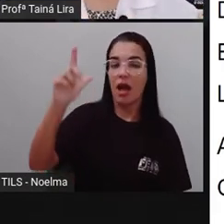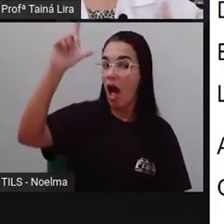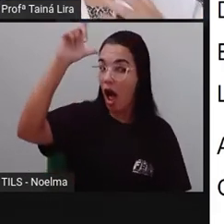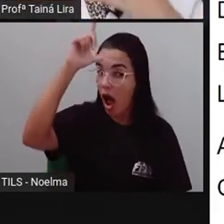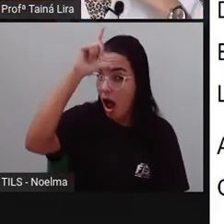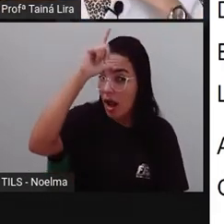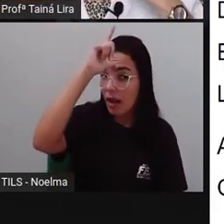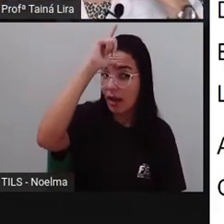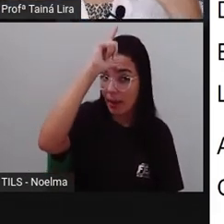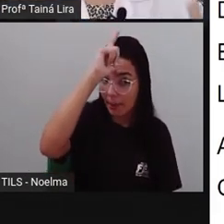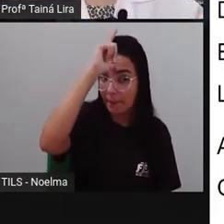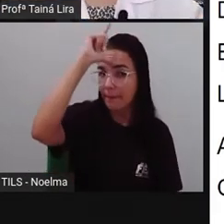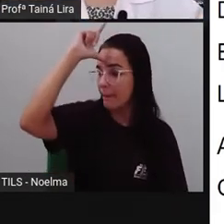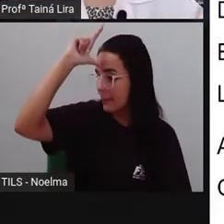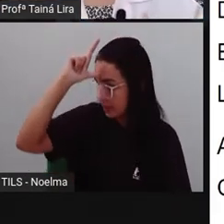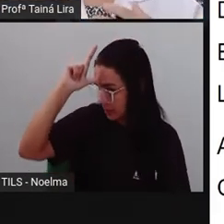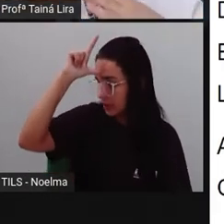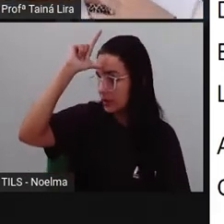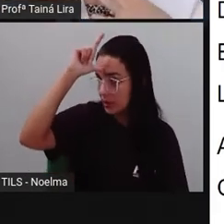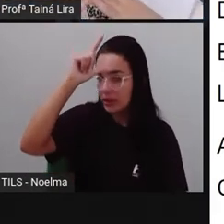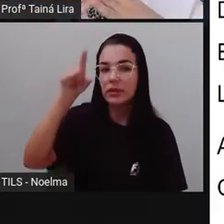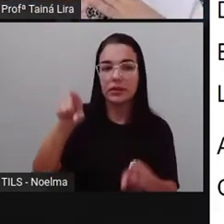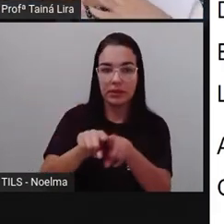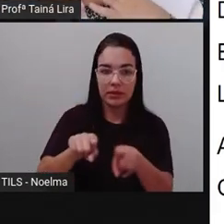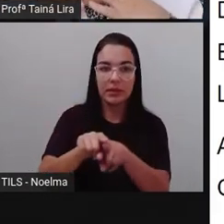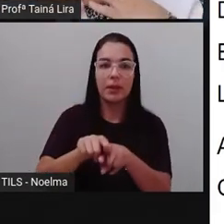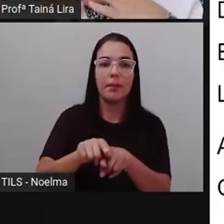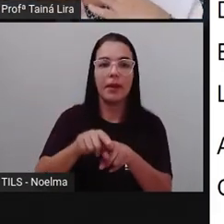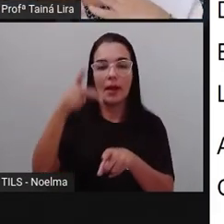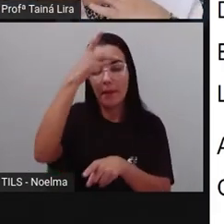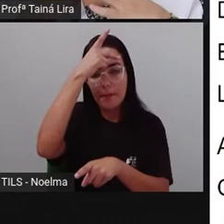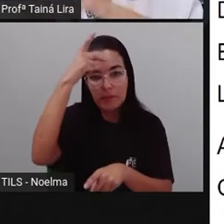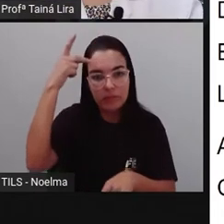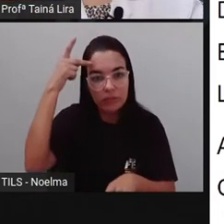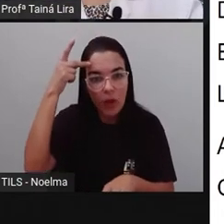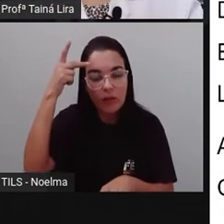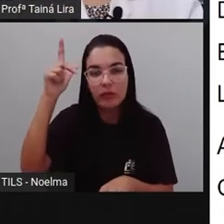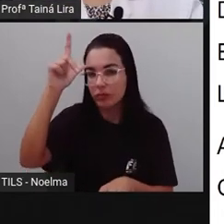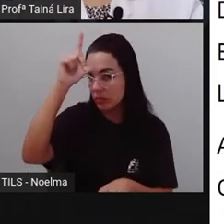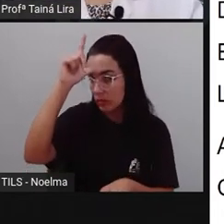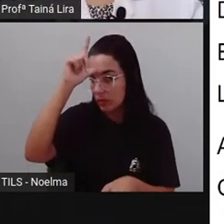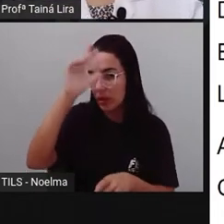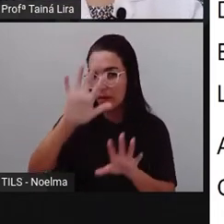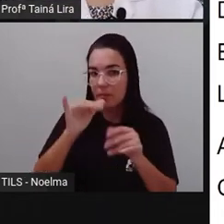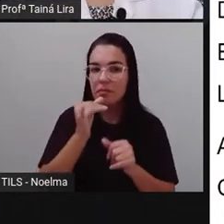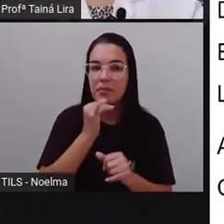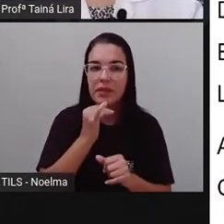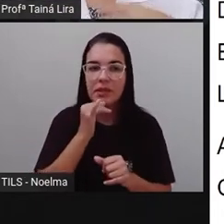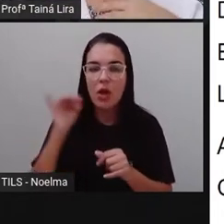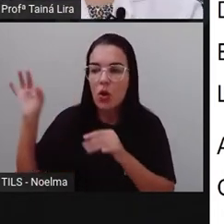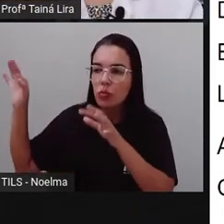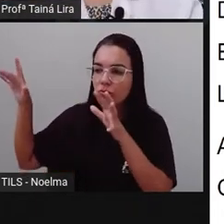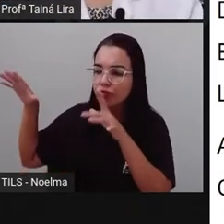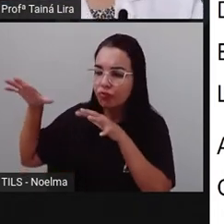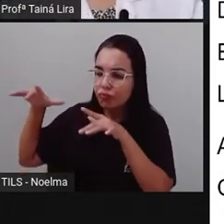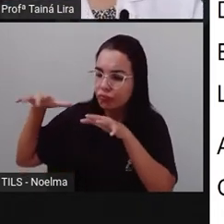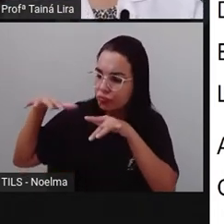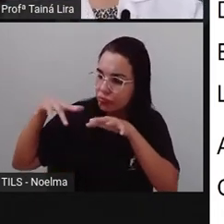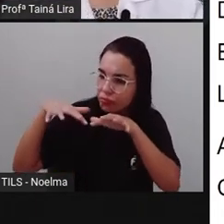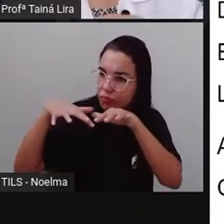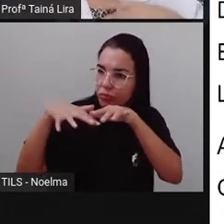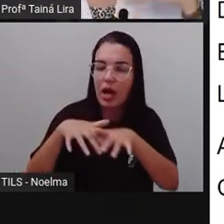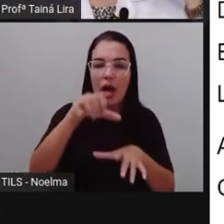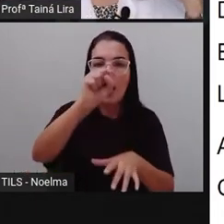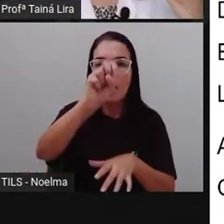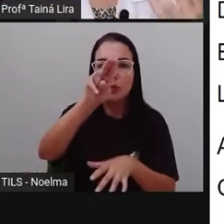alemães, os alemães, por exemplo, eles vieram lá, principalmente para o sul do